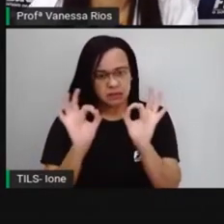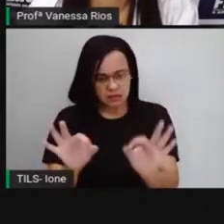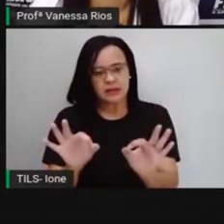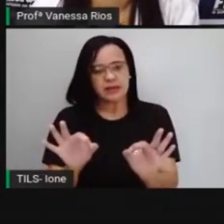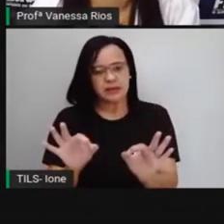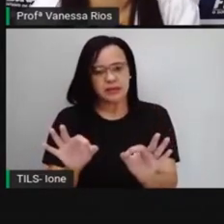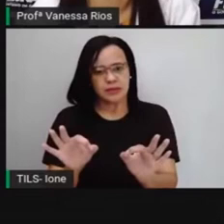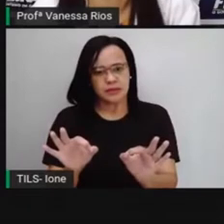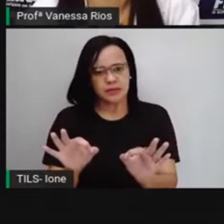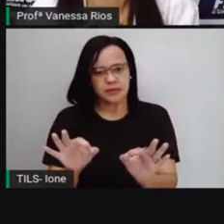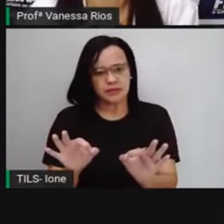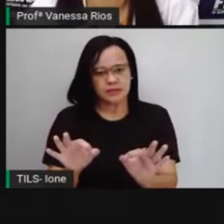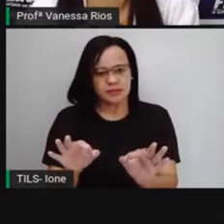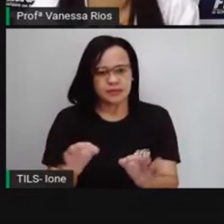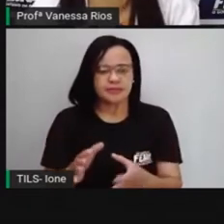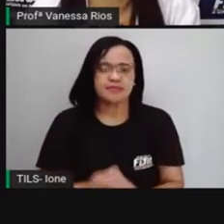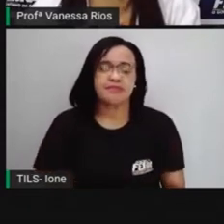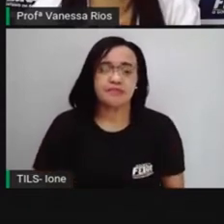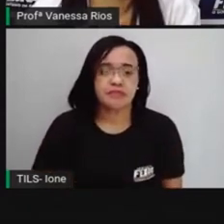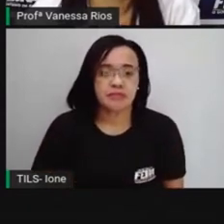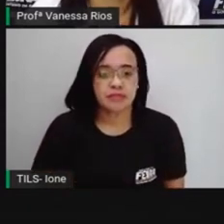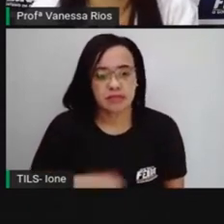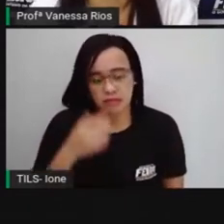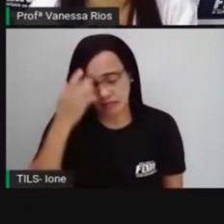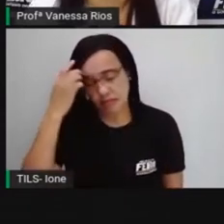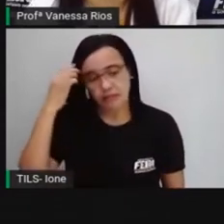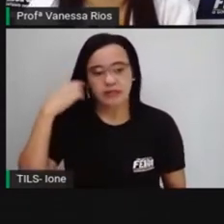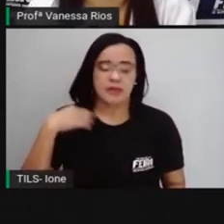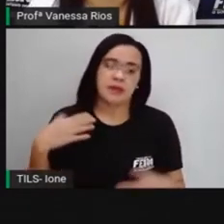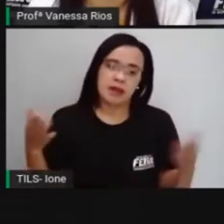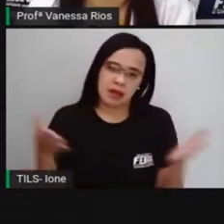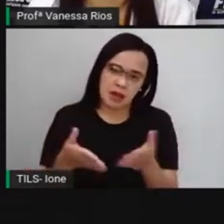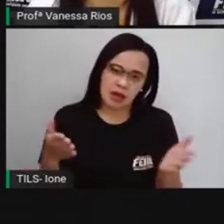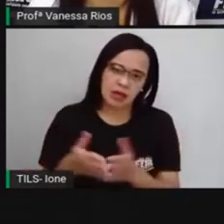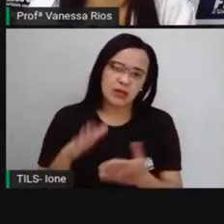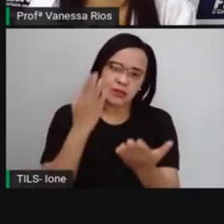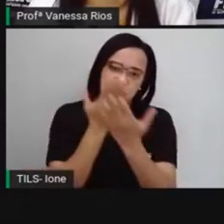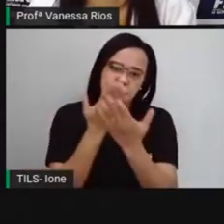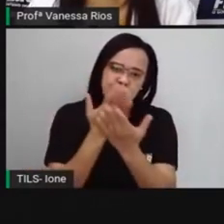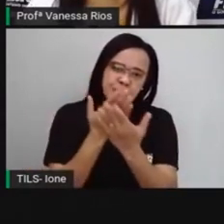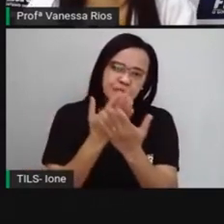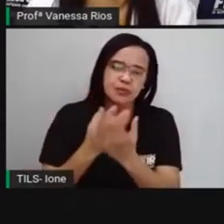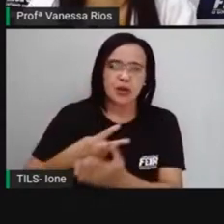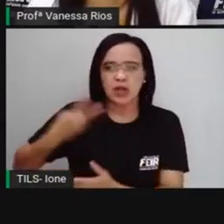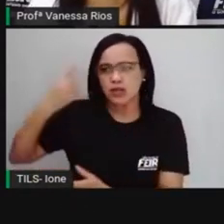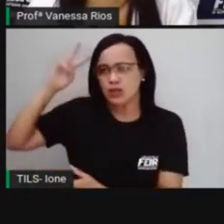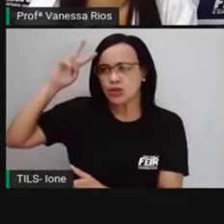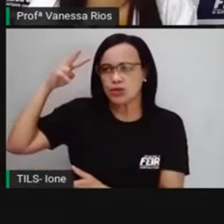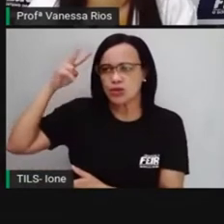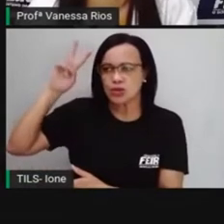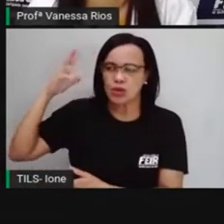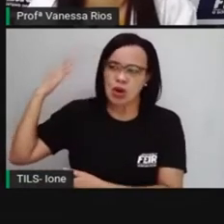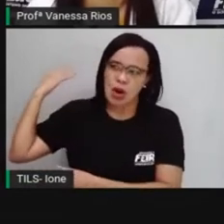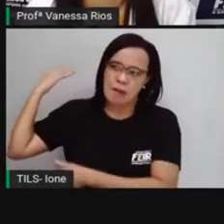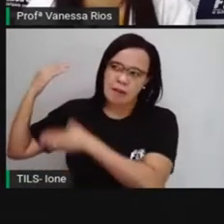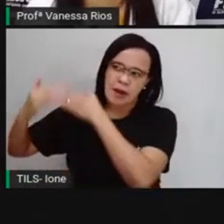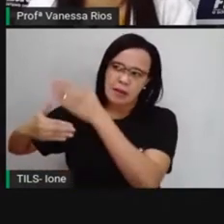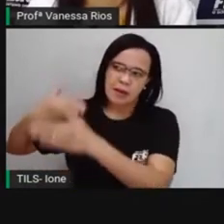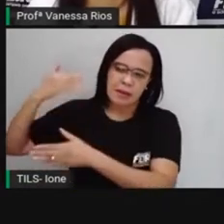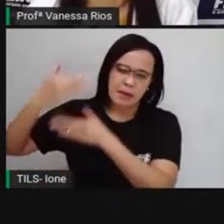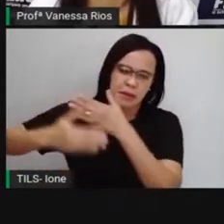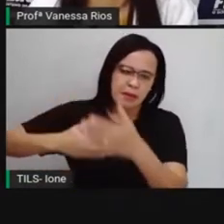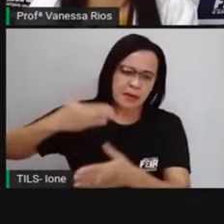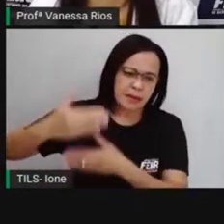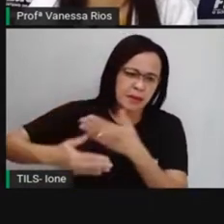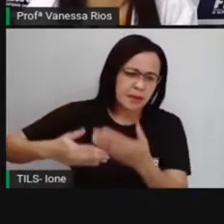Então, vamos estudar um pouquinho sobre a história da escravidão. E é como a gente ouvir falar